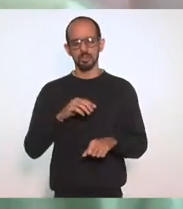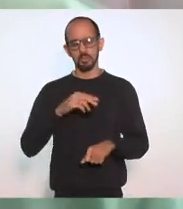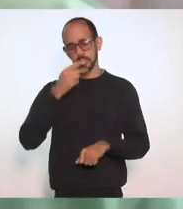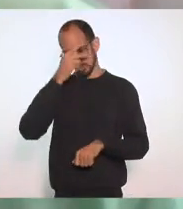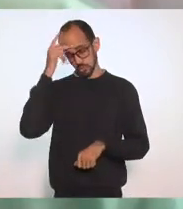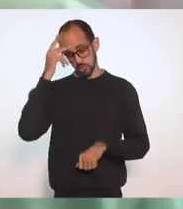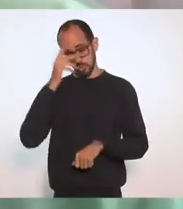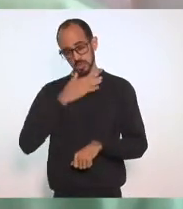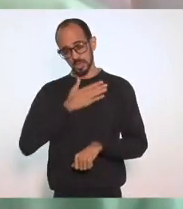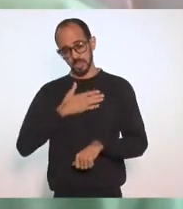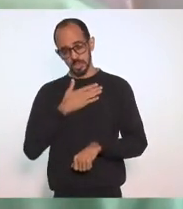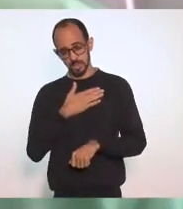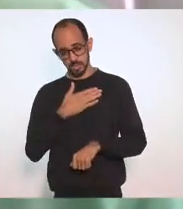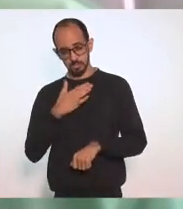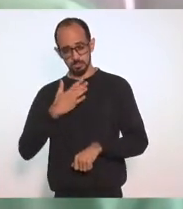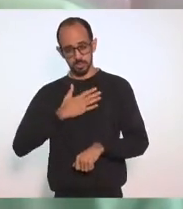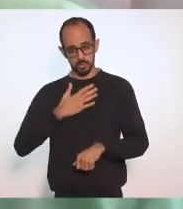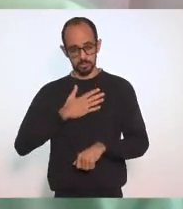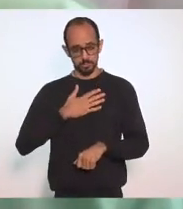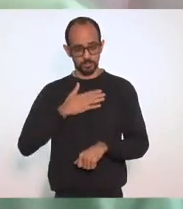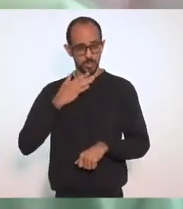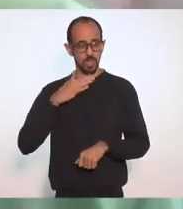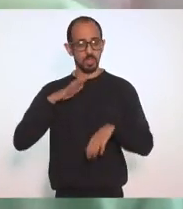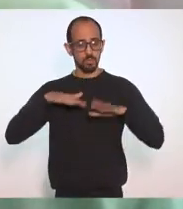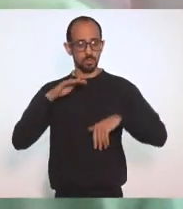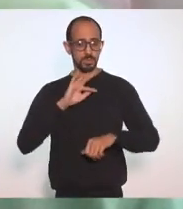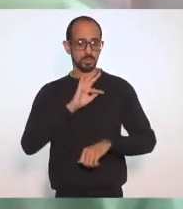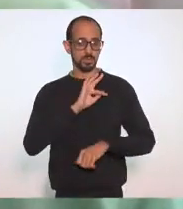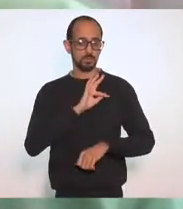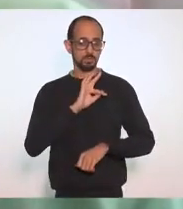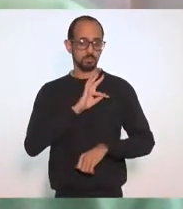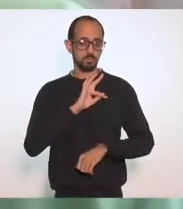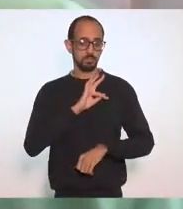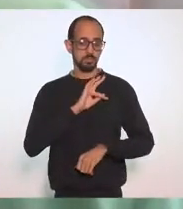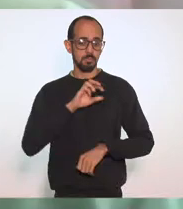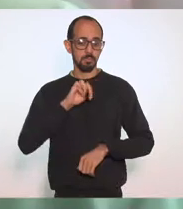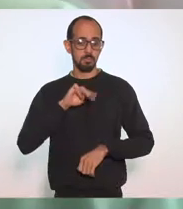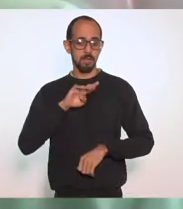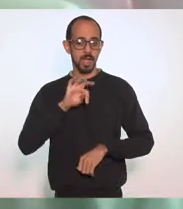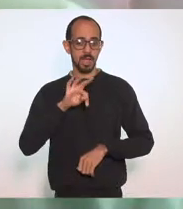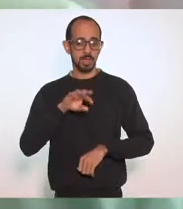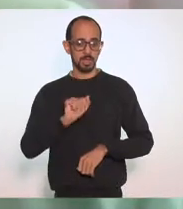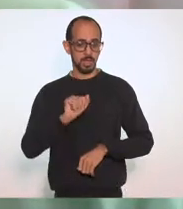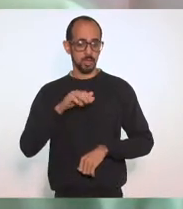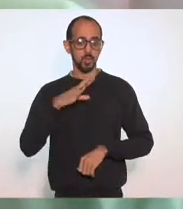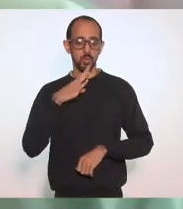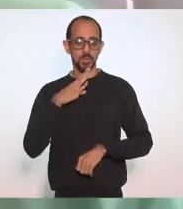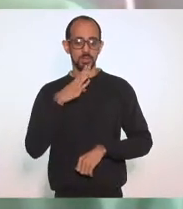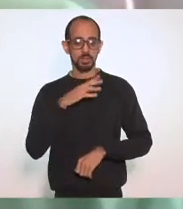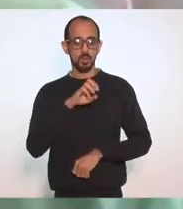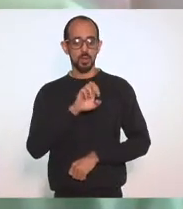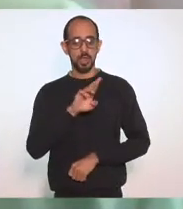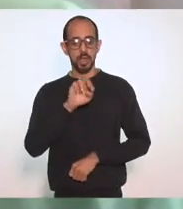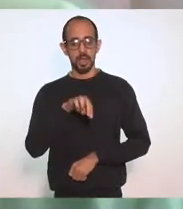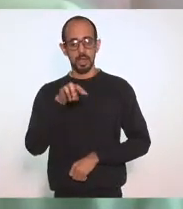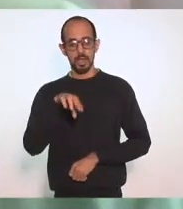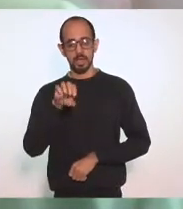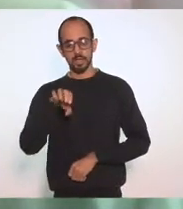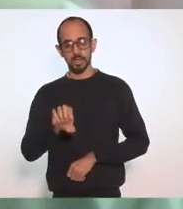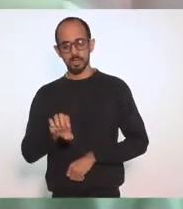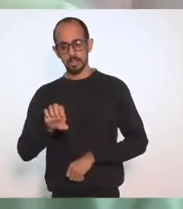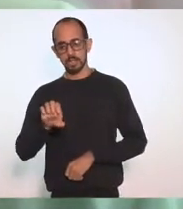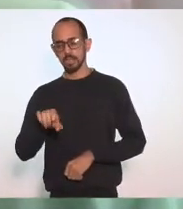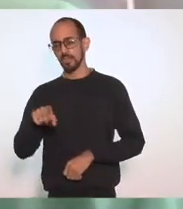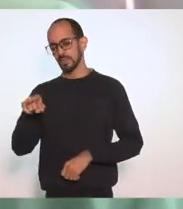Eu não sei se A delegada Marta Rocha Teve oportunidade De conhecer o doutor Hernani A correção E a seriedade Que